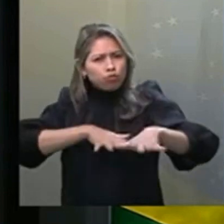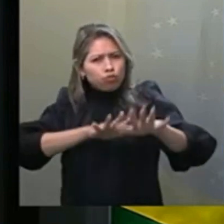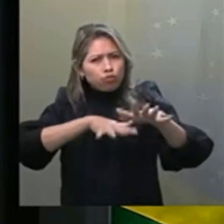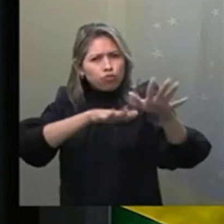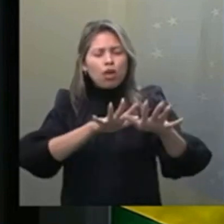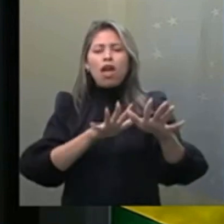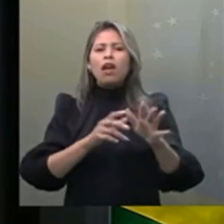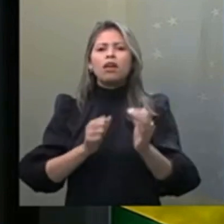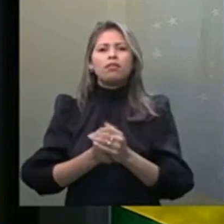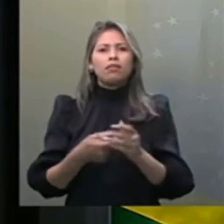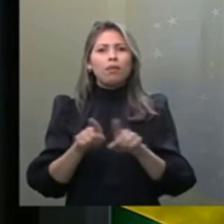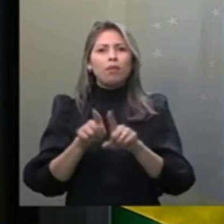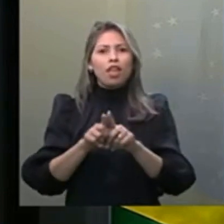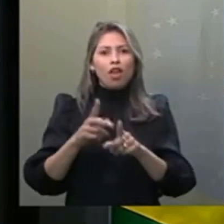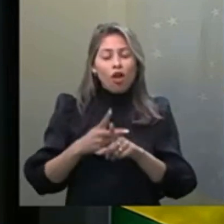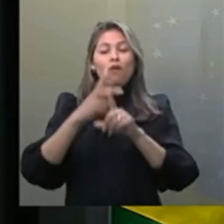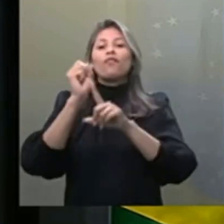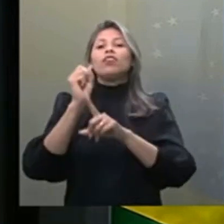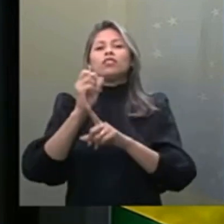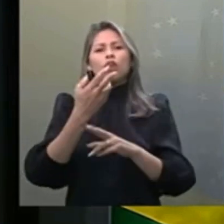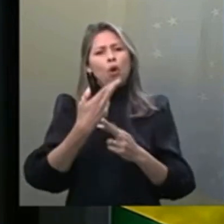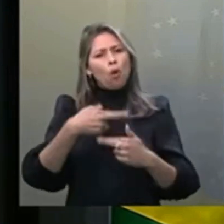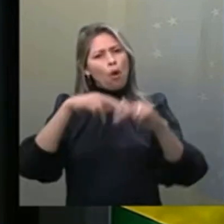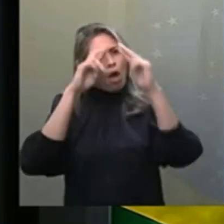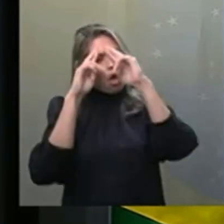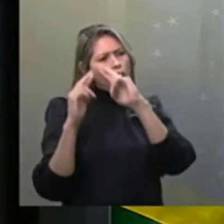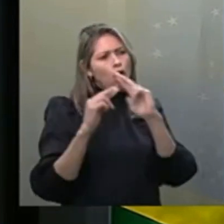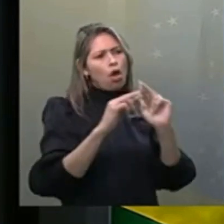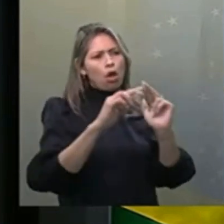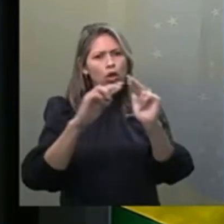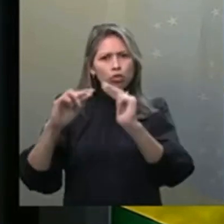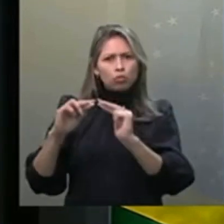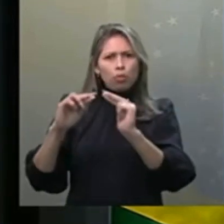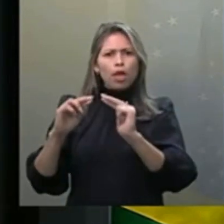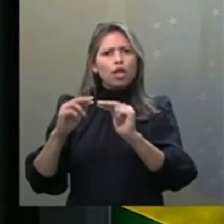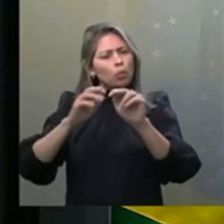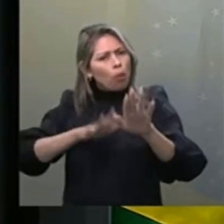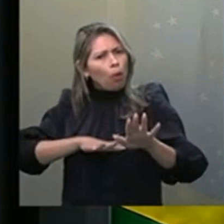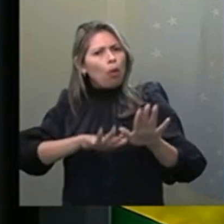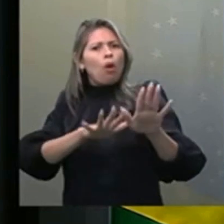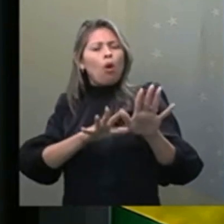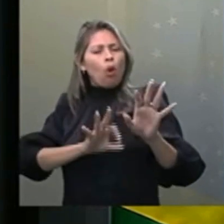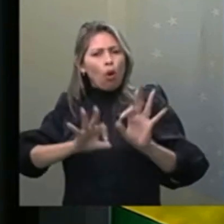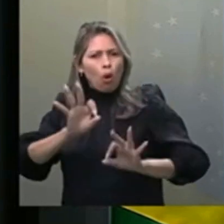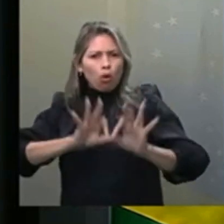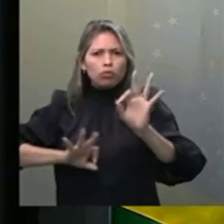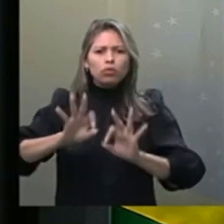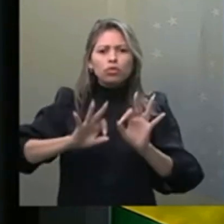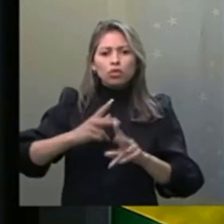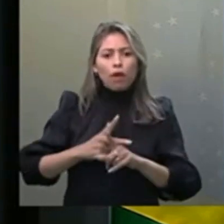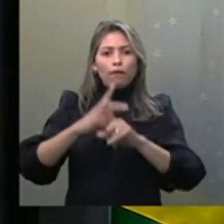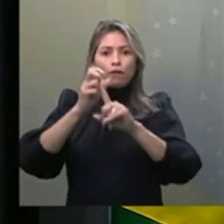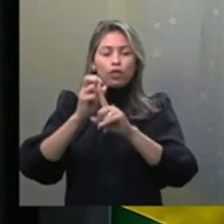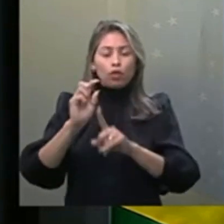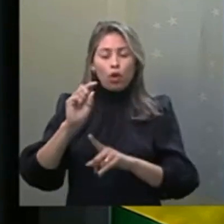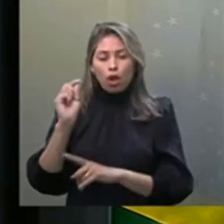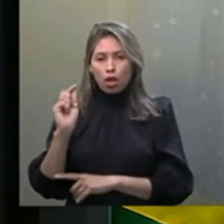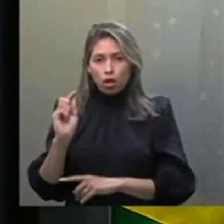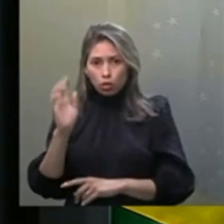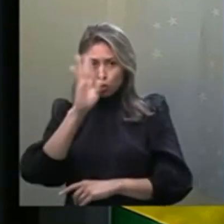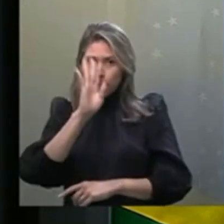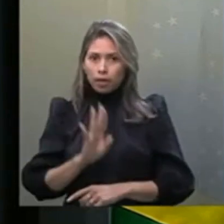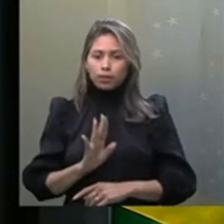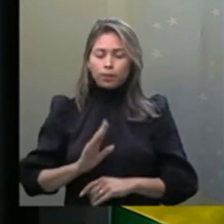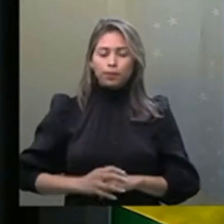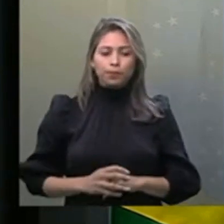fantástica, com respeito, de forma pacífica, mas que a vitória é de todos nós, é do Brasil. Senhor